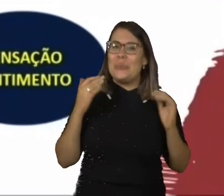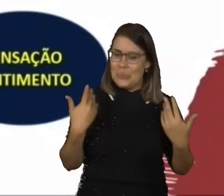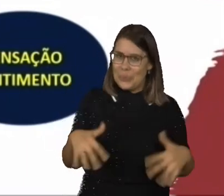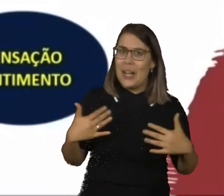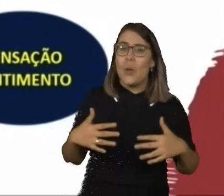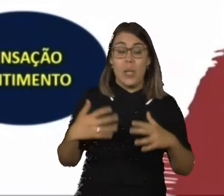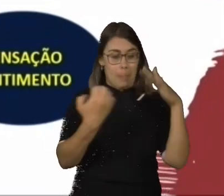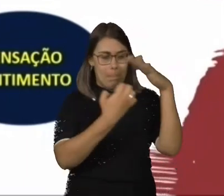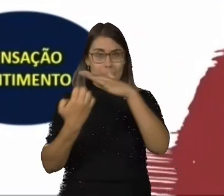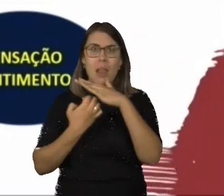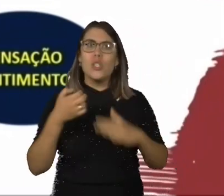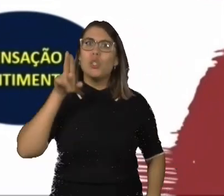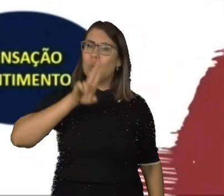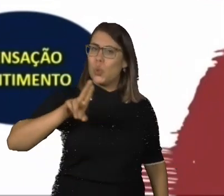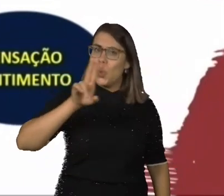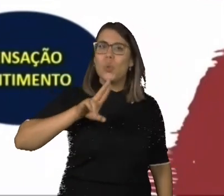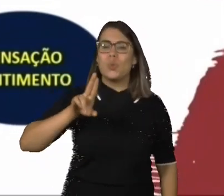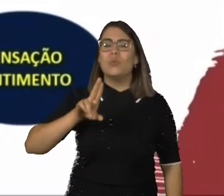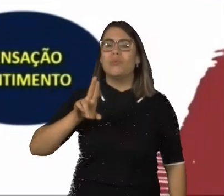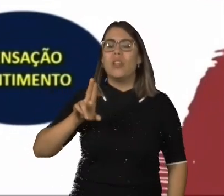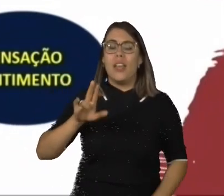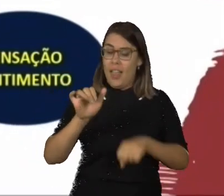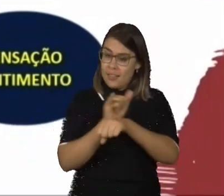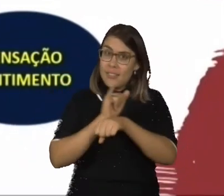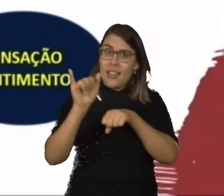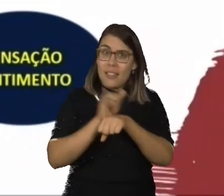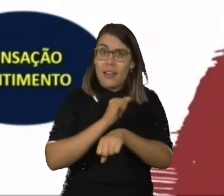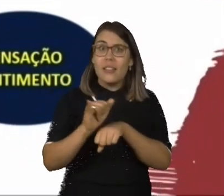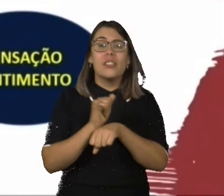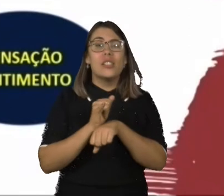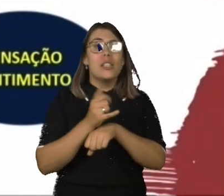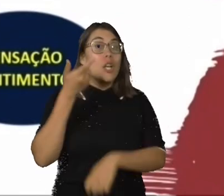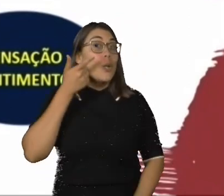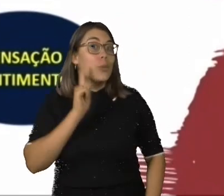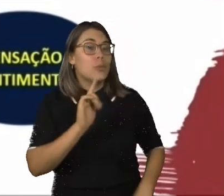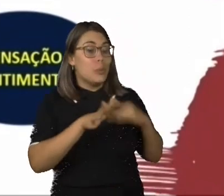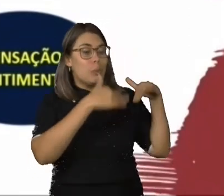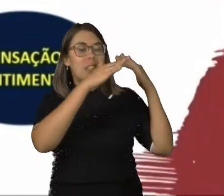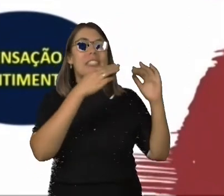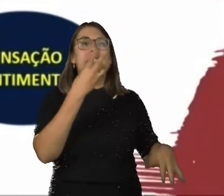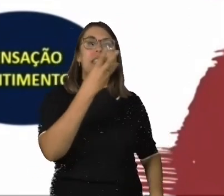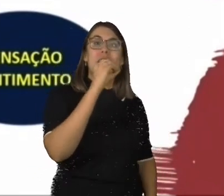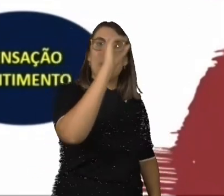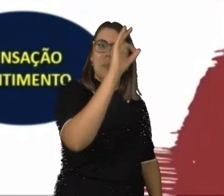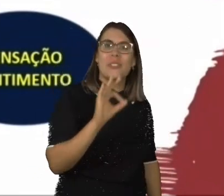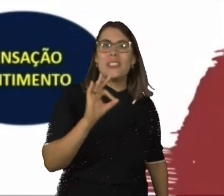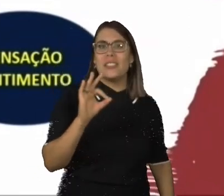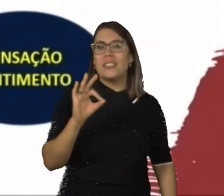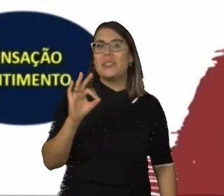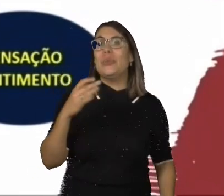empresas que aplicam a intenção do dia, para vocês terem uma ideia, elas aumentam em 30% o